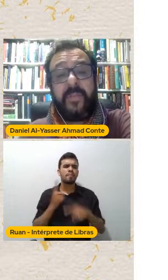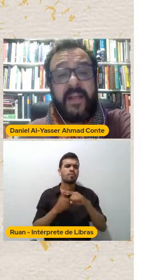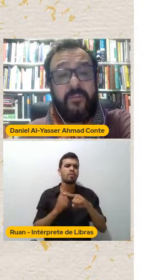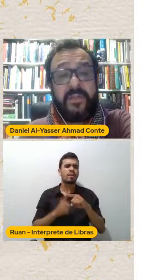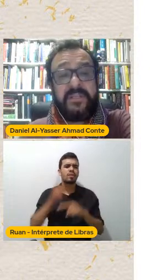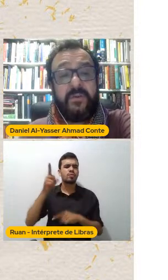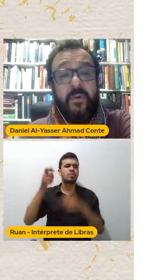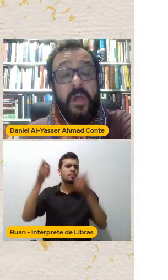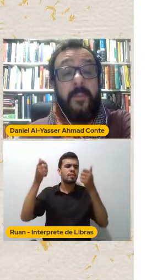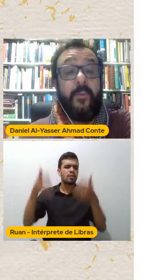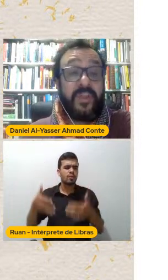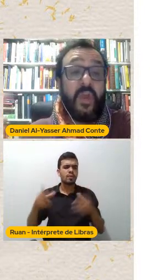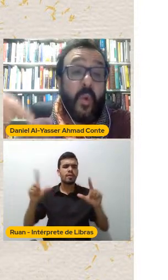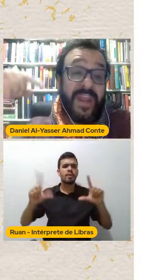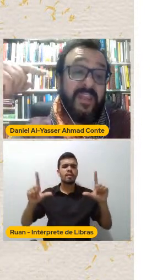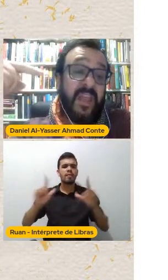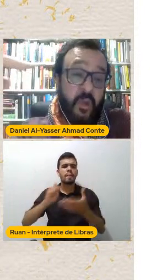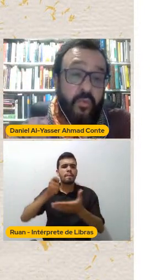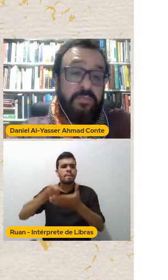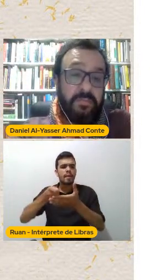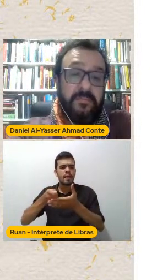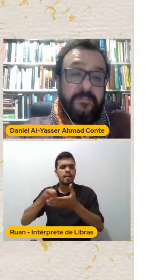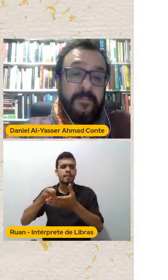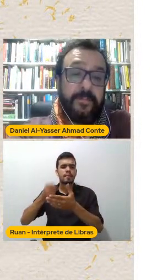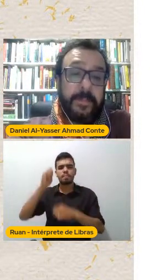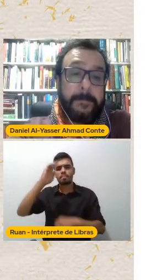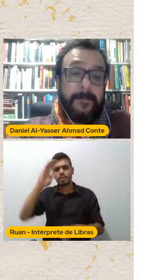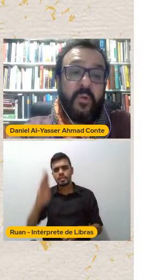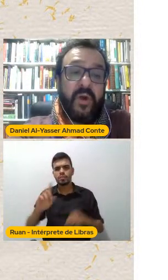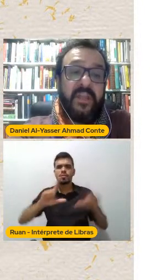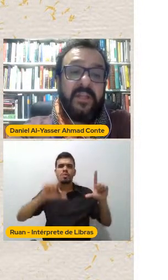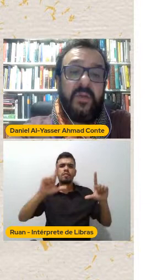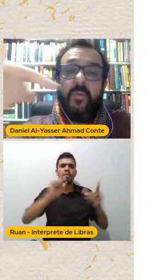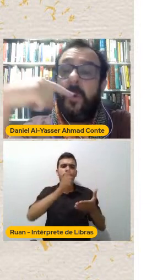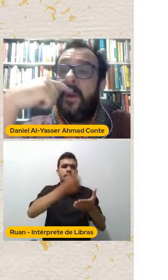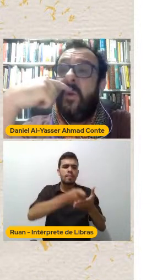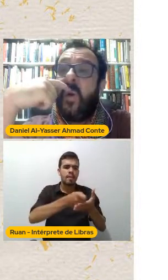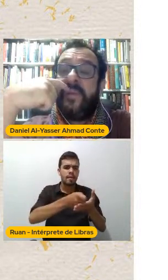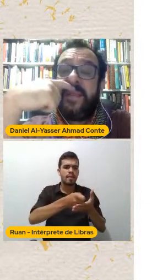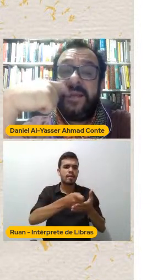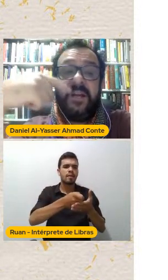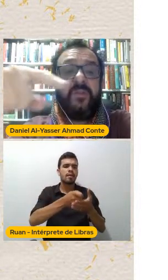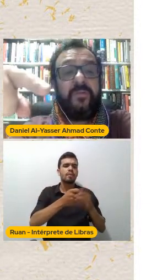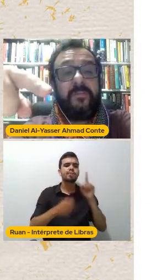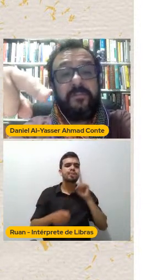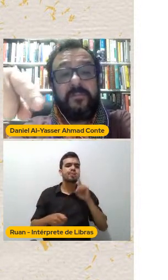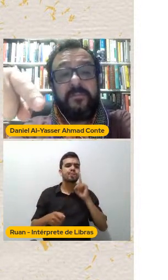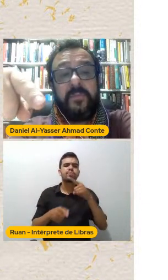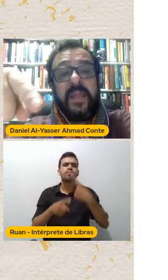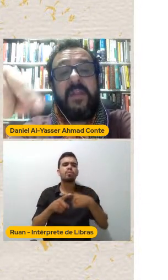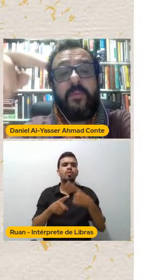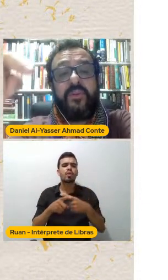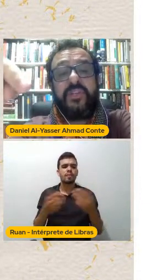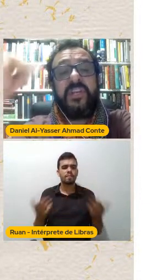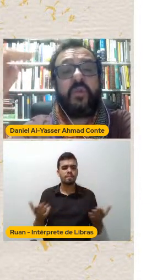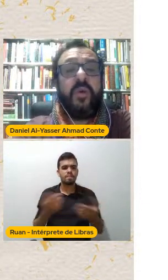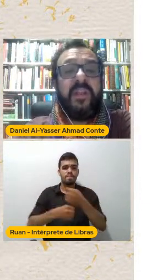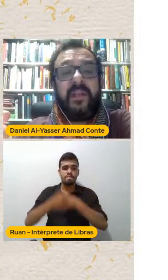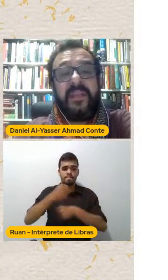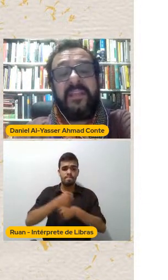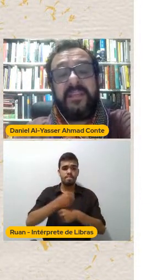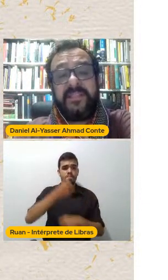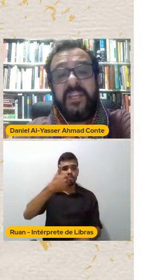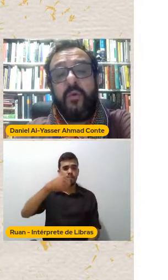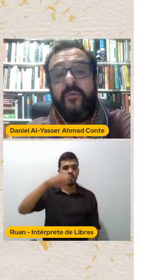Unidos Da TV paga no Brasil Porque em 1941 Em 1941 O americano Ele podia